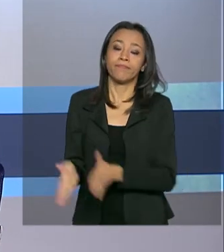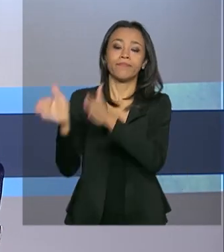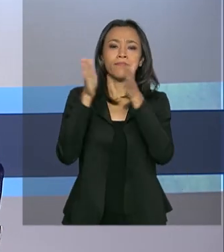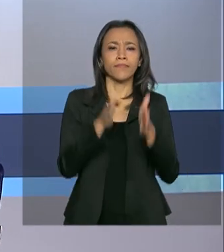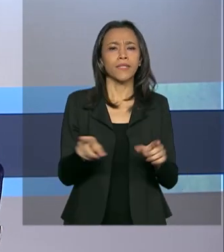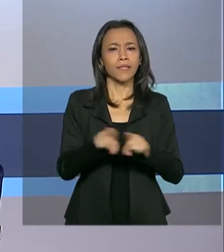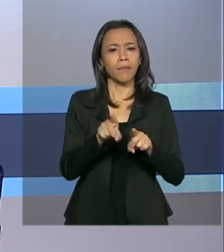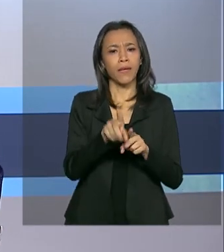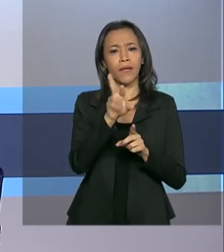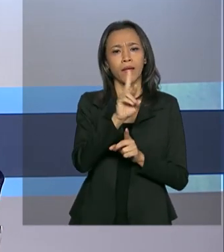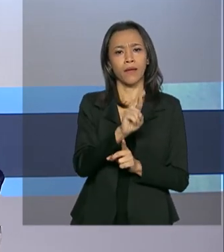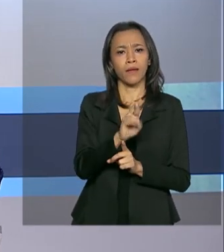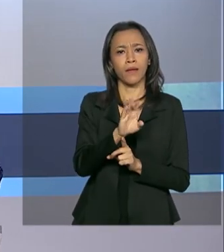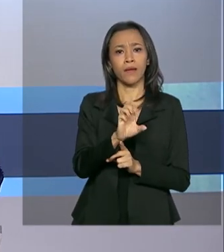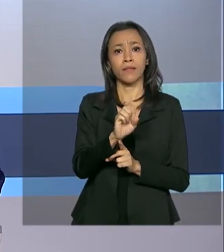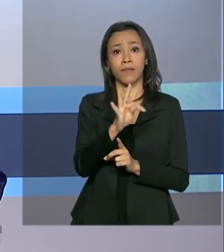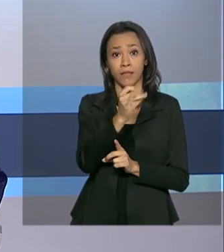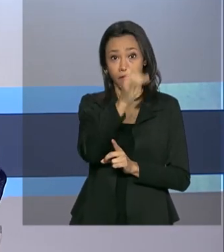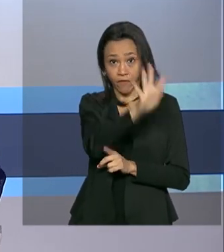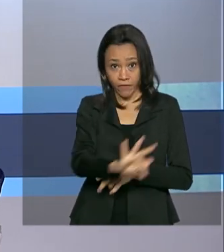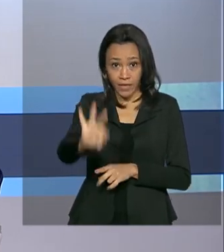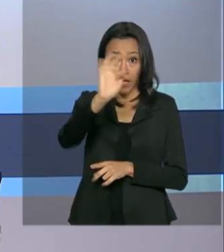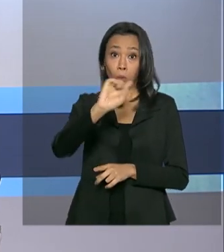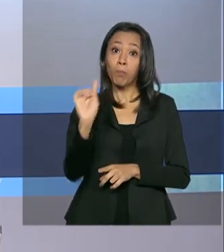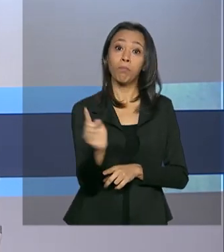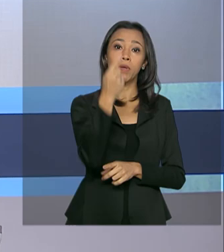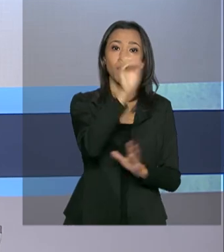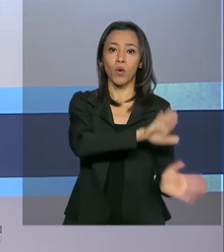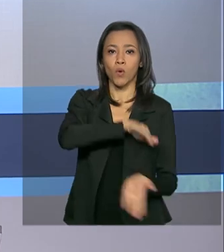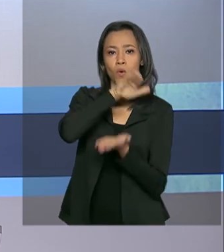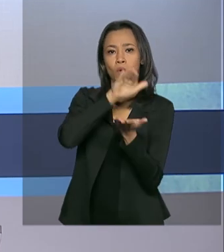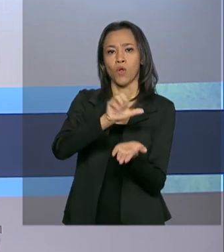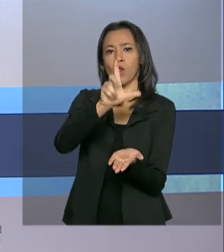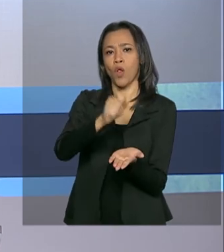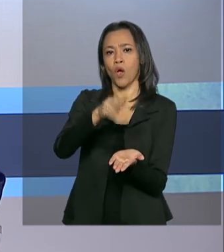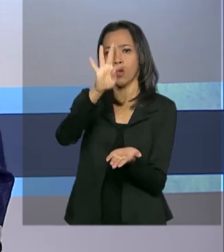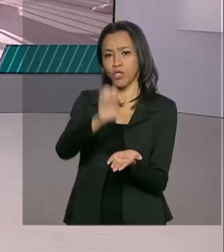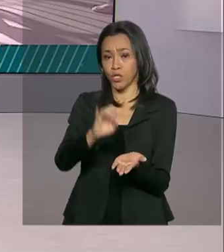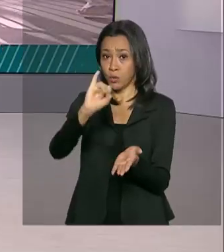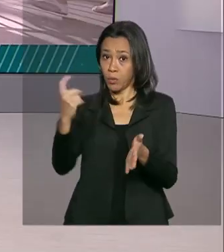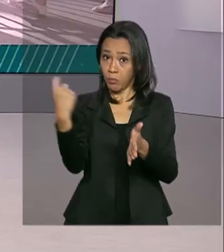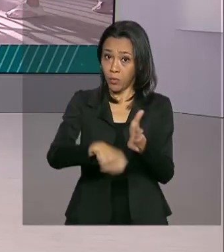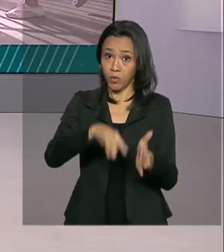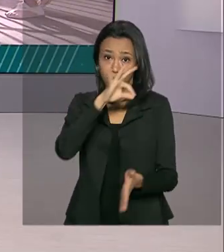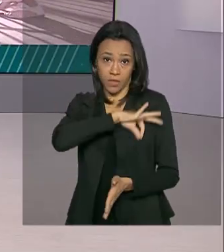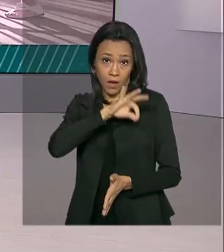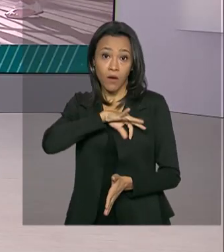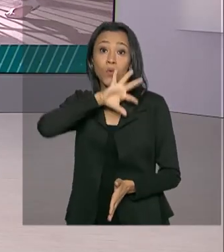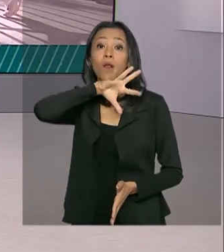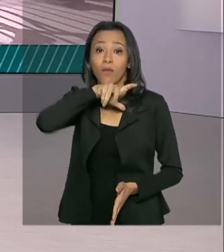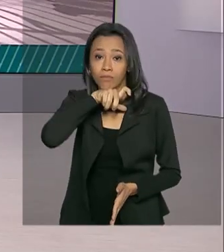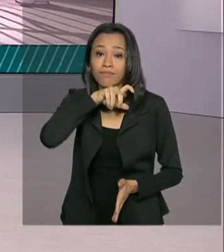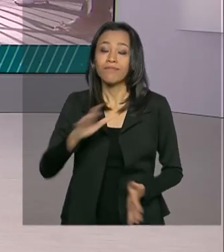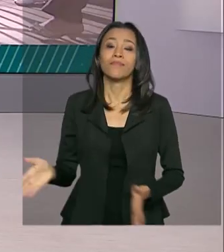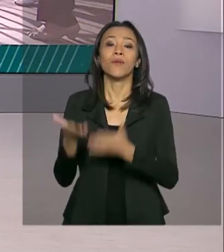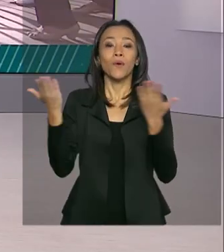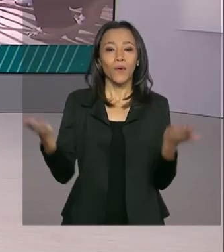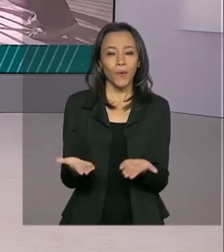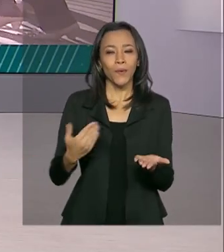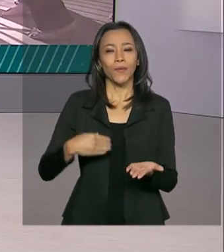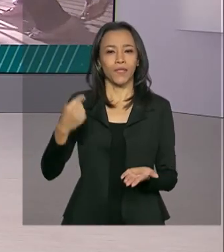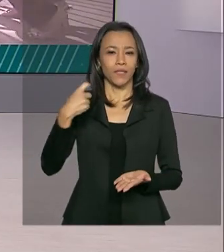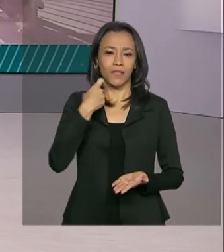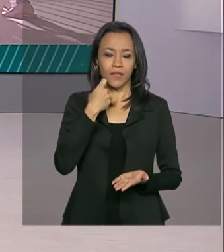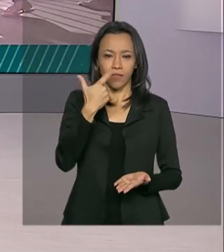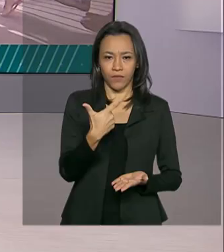também, Receita Federal paga hoje o primeiro lote de restituição do imposto de renda. Hoje é sexta-feira, 29 de